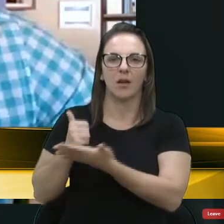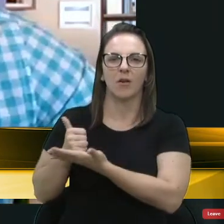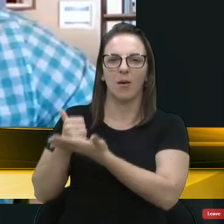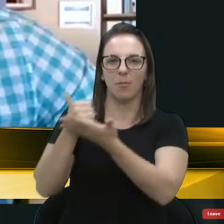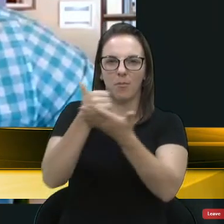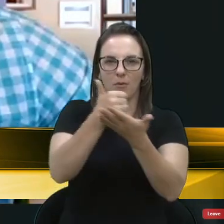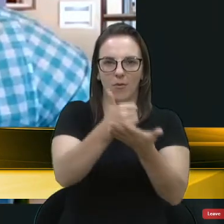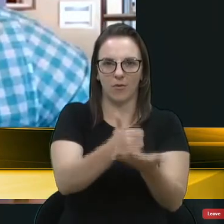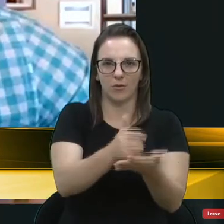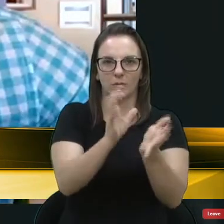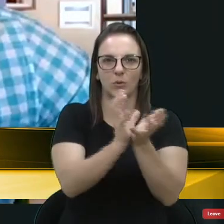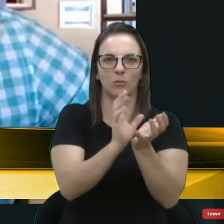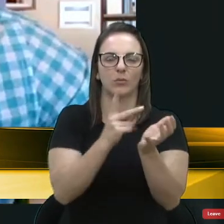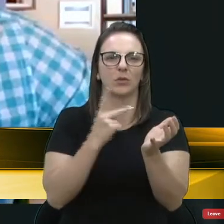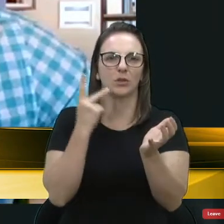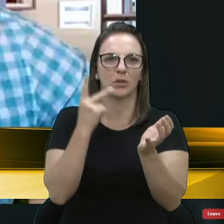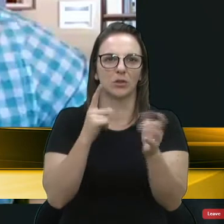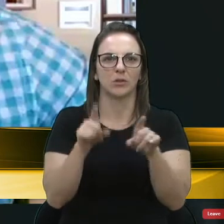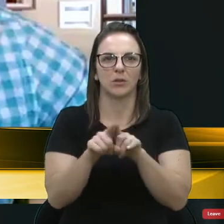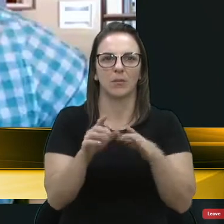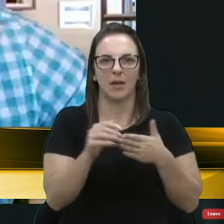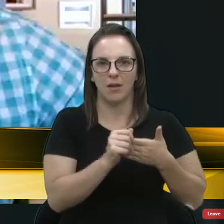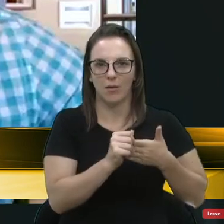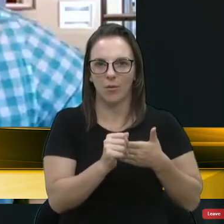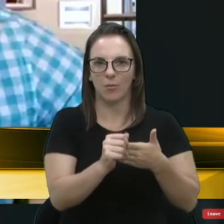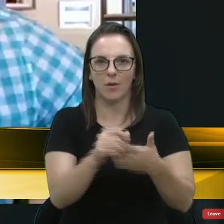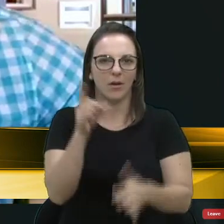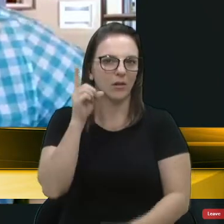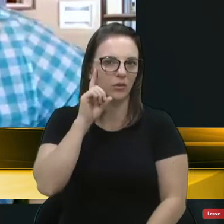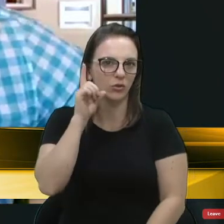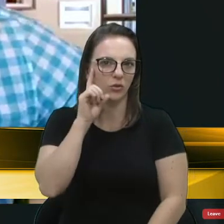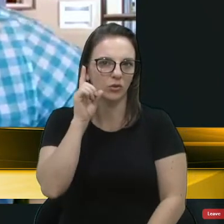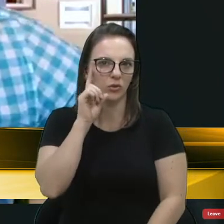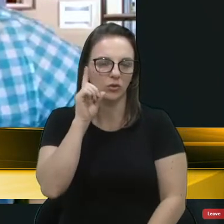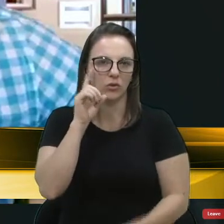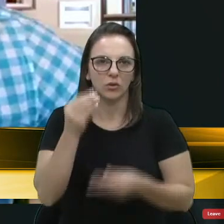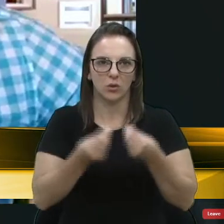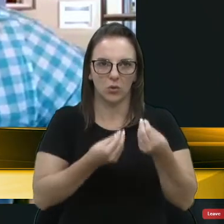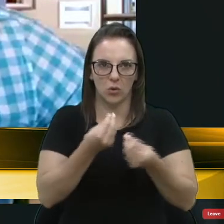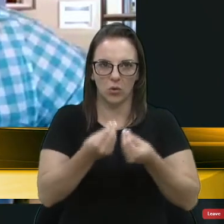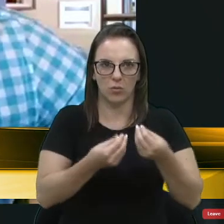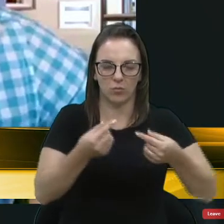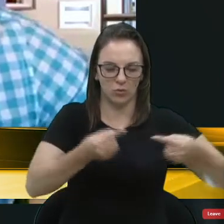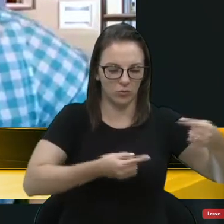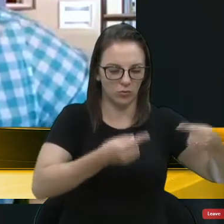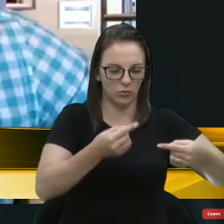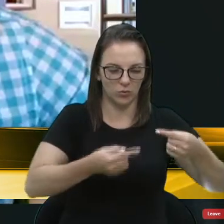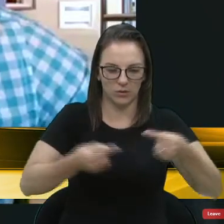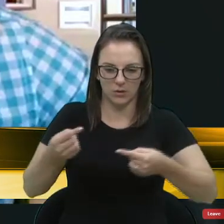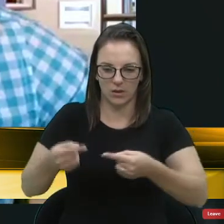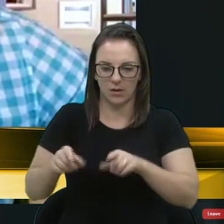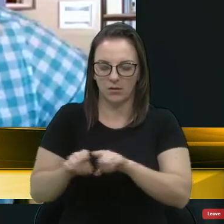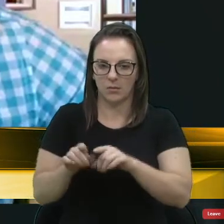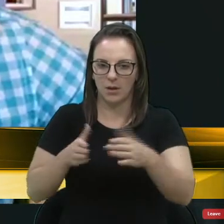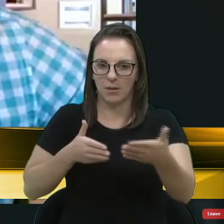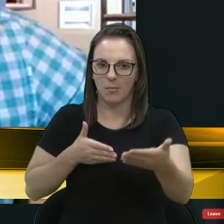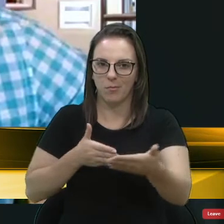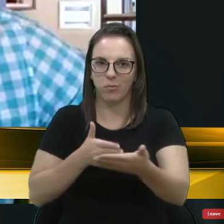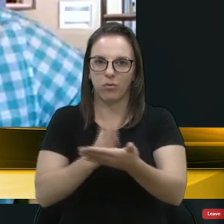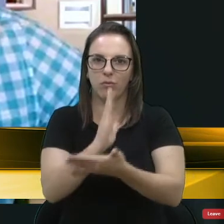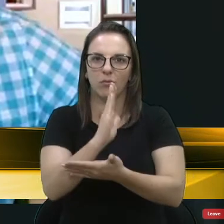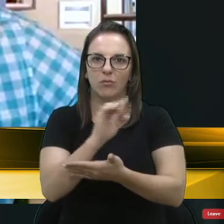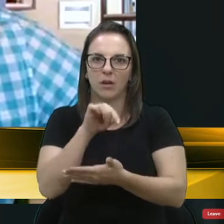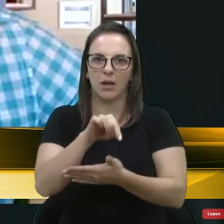Eu acompanhei no dia a dia a discussão e a aprovação dessa